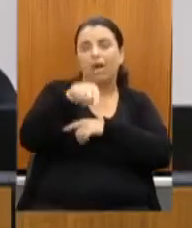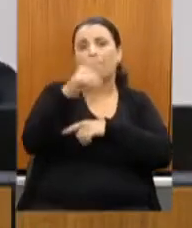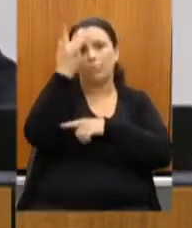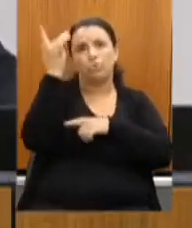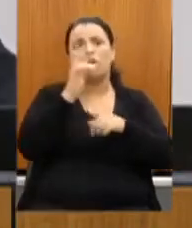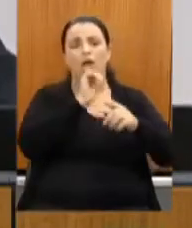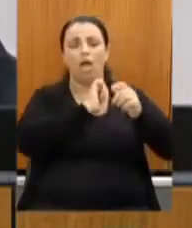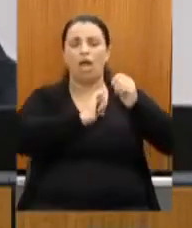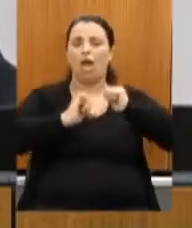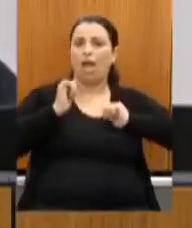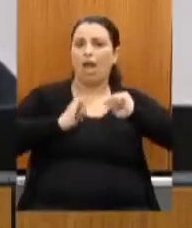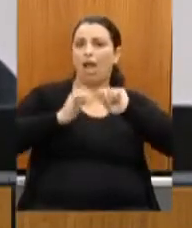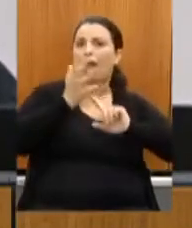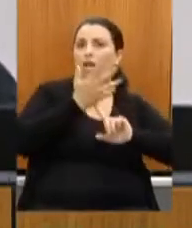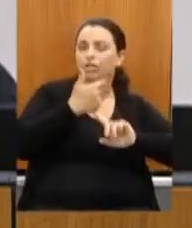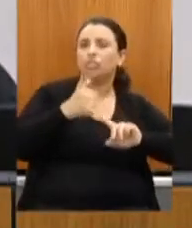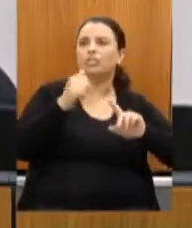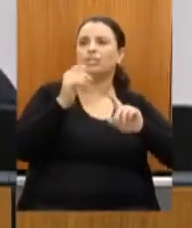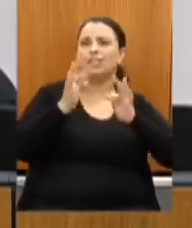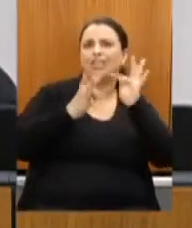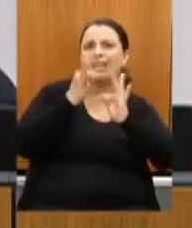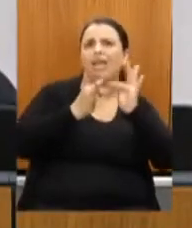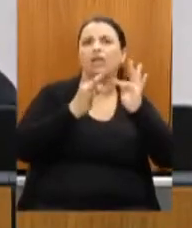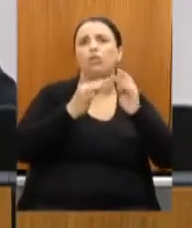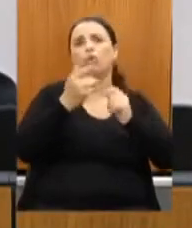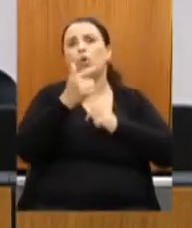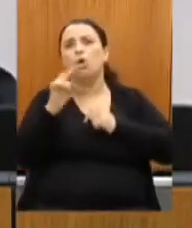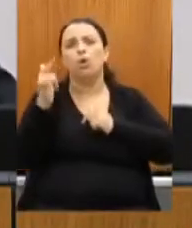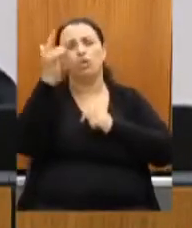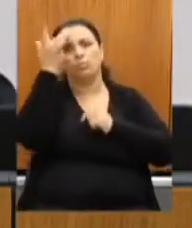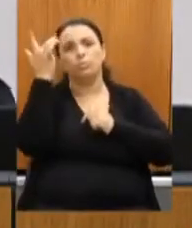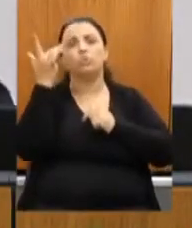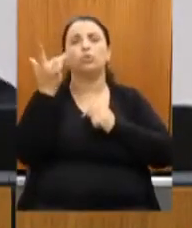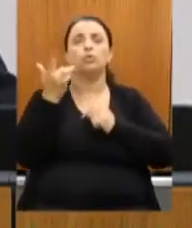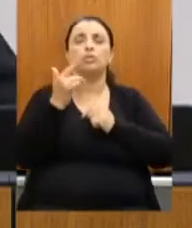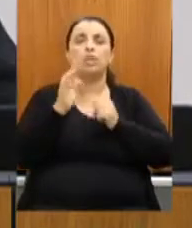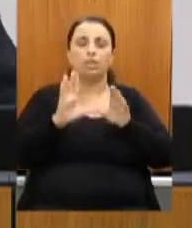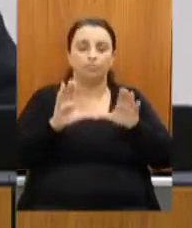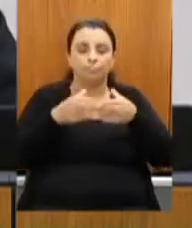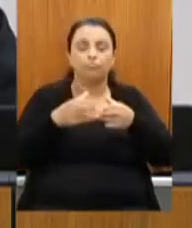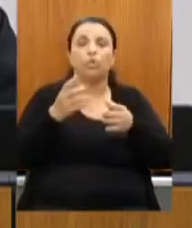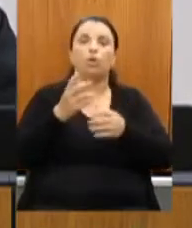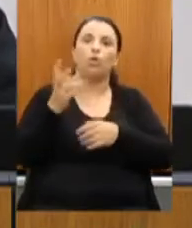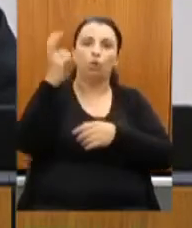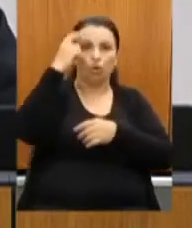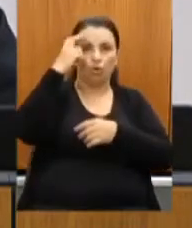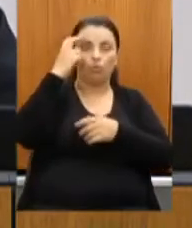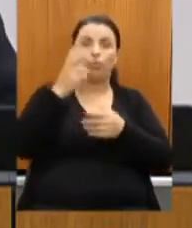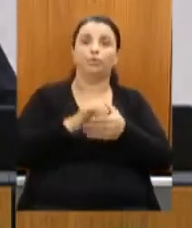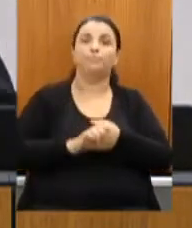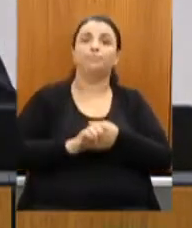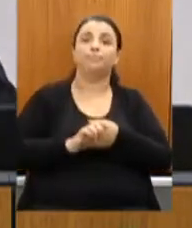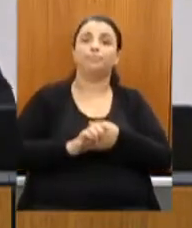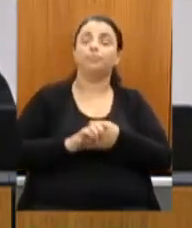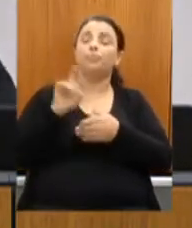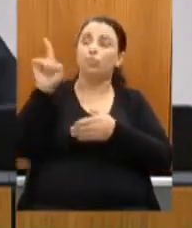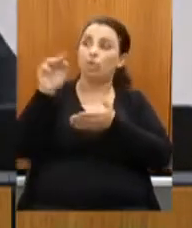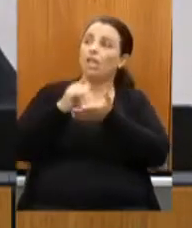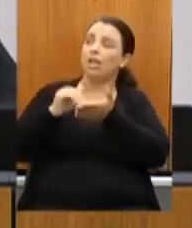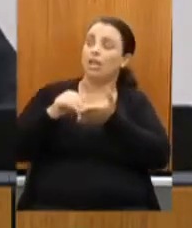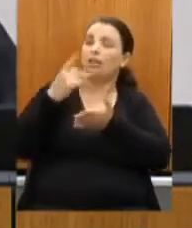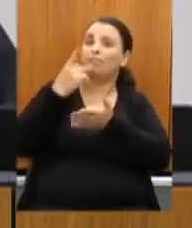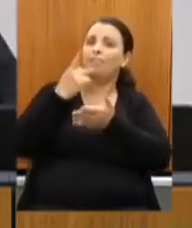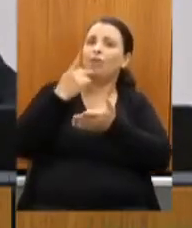os demais agentes culturais. E o senhor citou aqui e fez menção